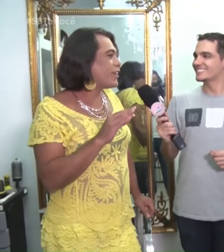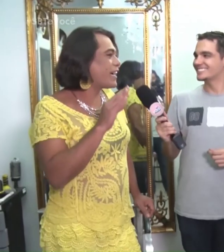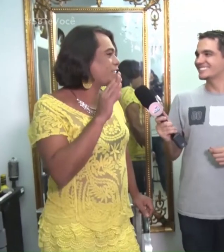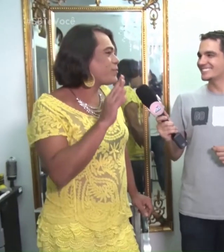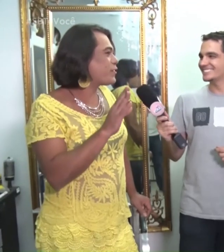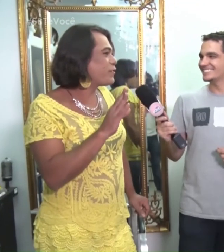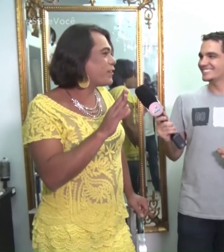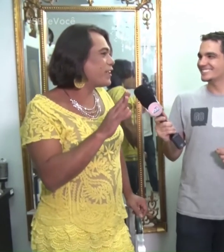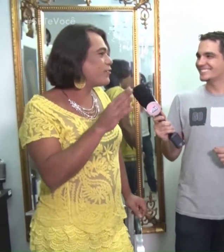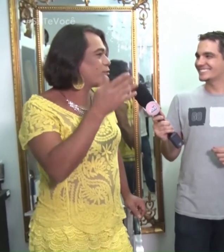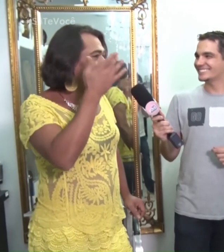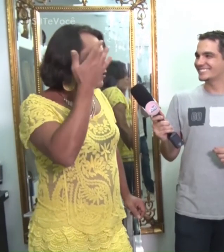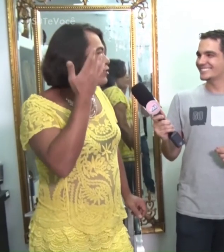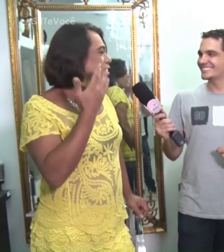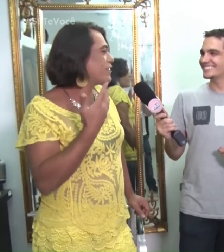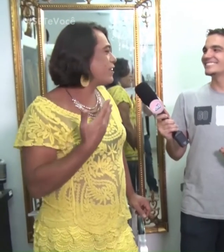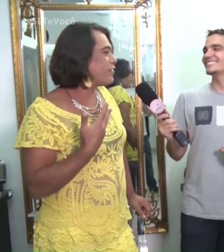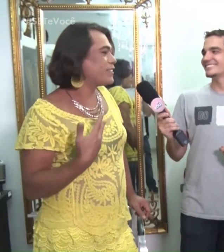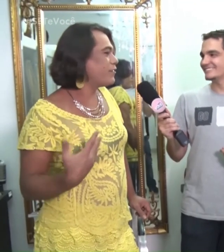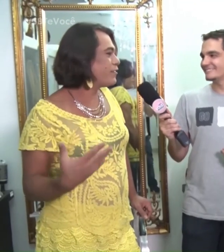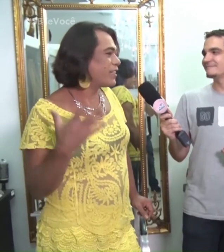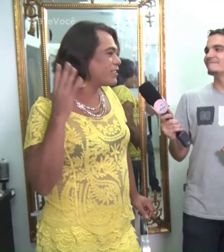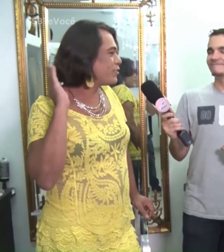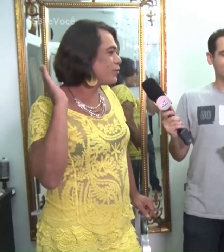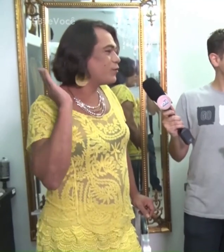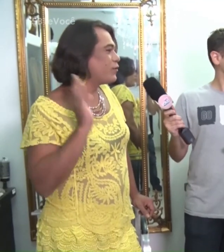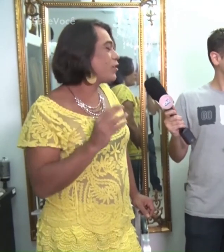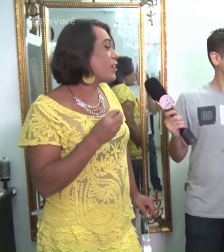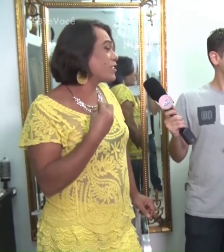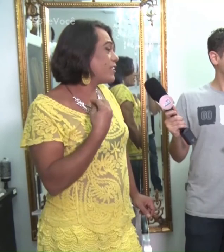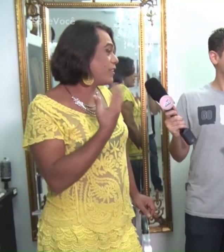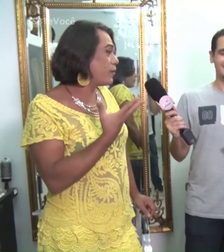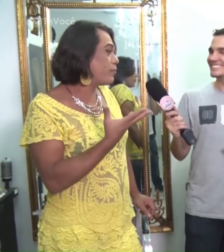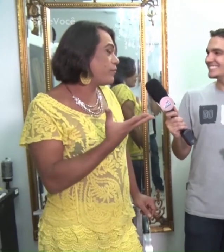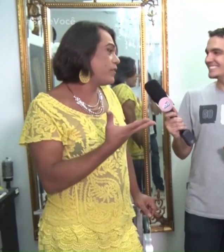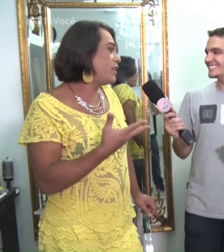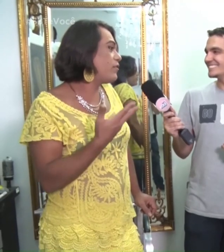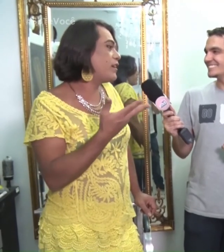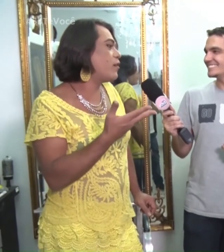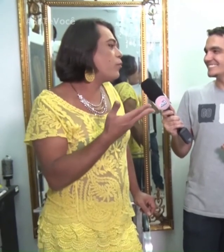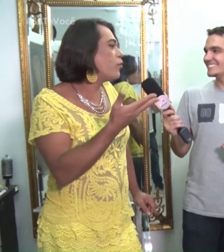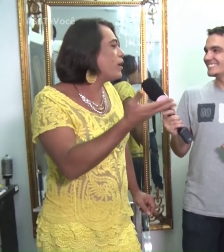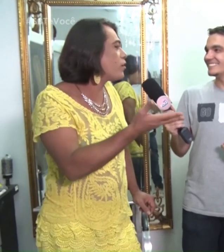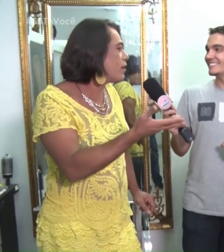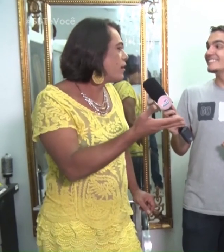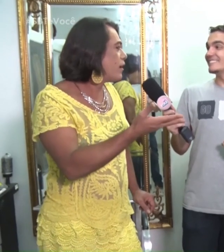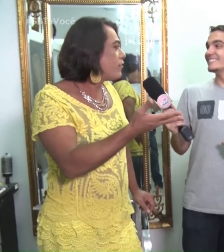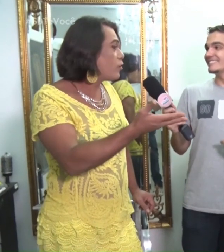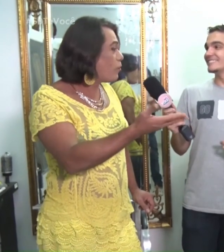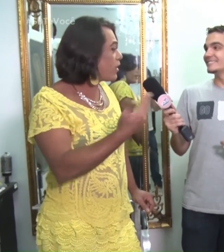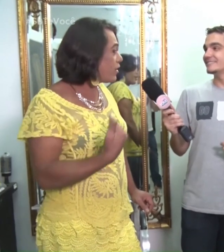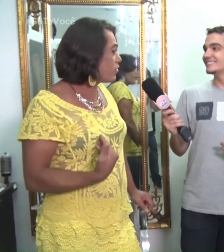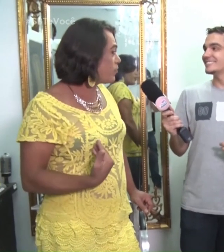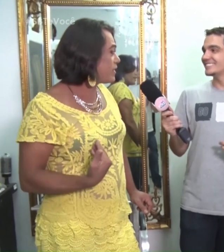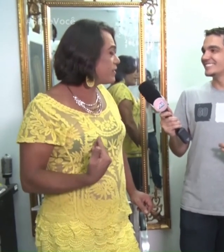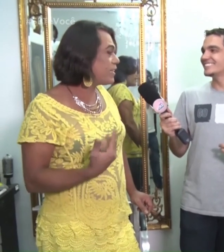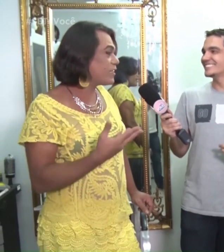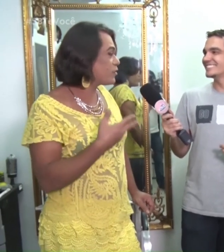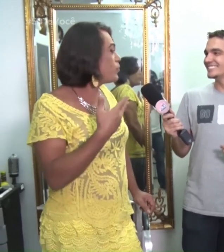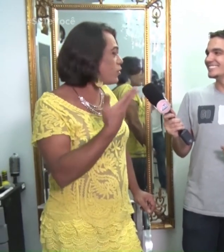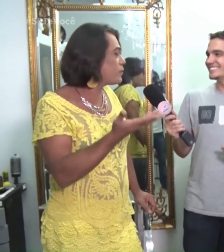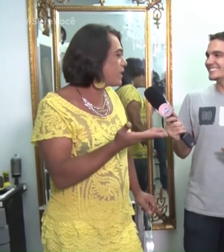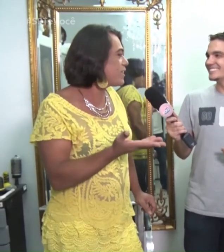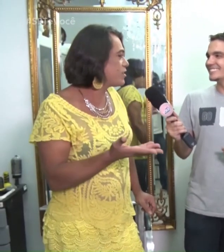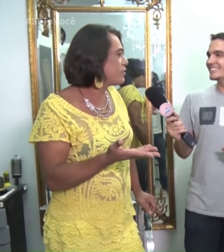perfeito, o encaixe perfeito, o jeito que ele fez a franja, tudo. Eu achei que iria ficar um pouco menor, ficou maior do que eu